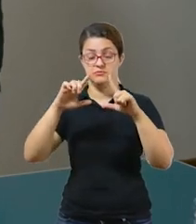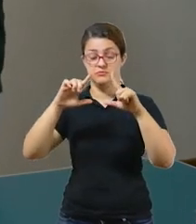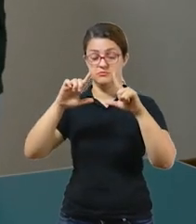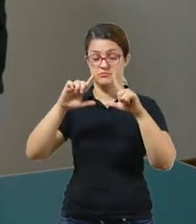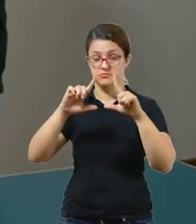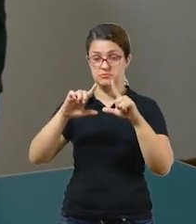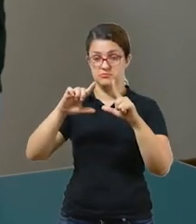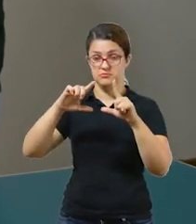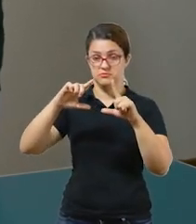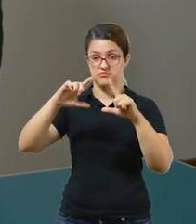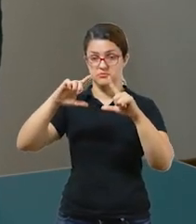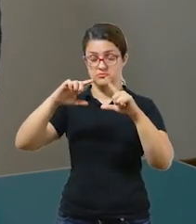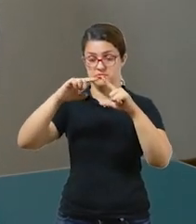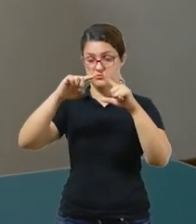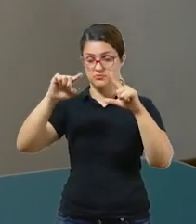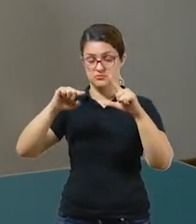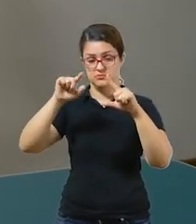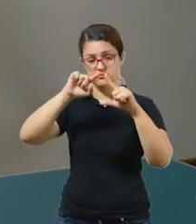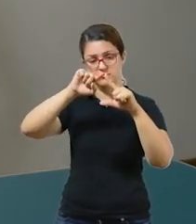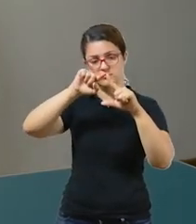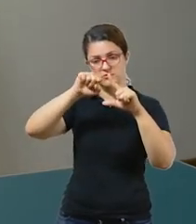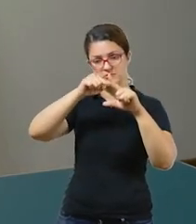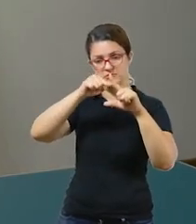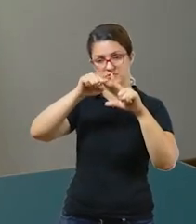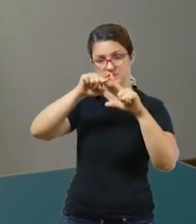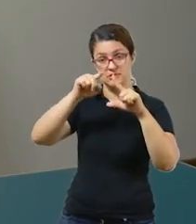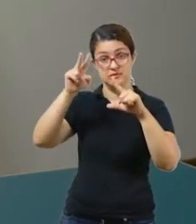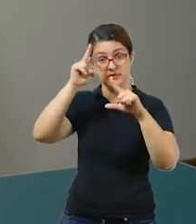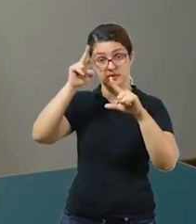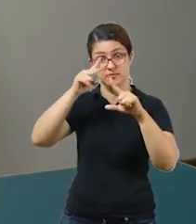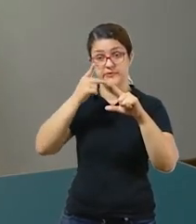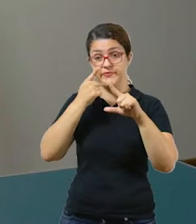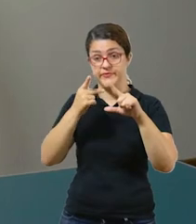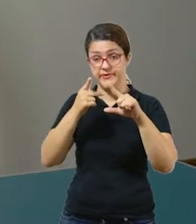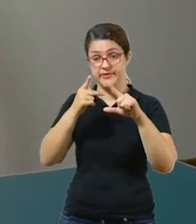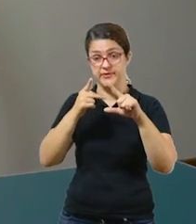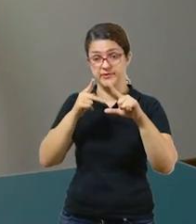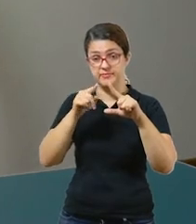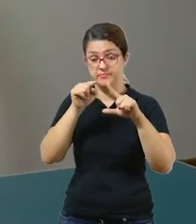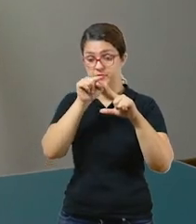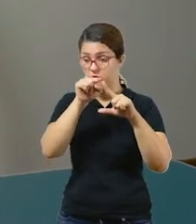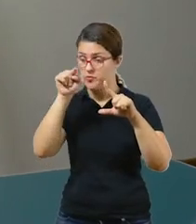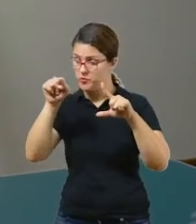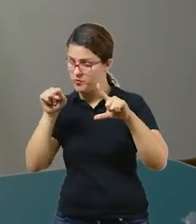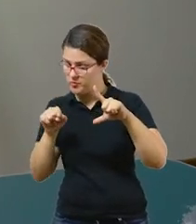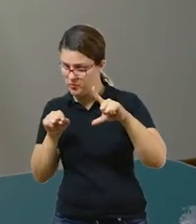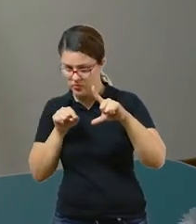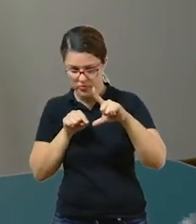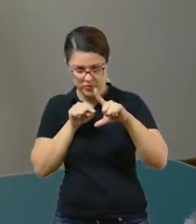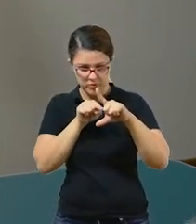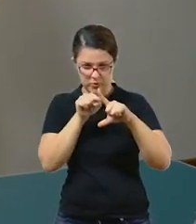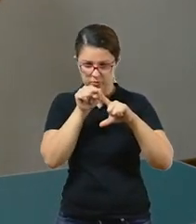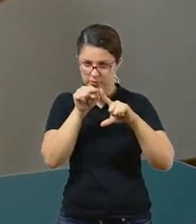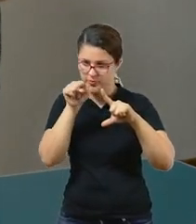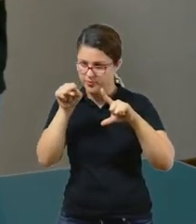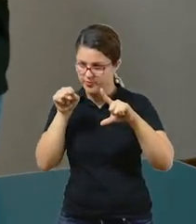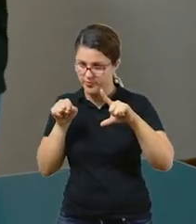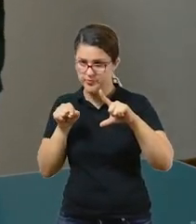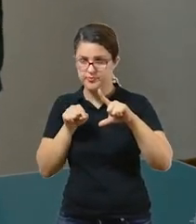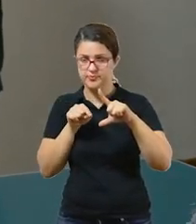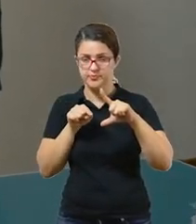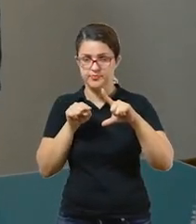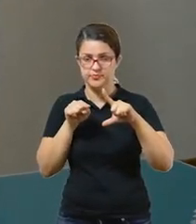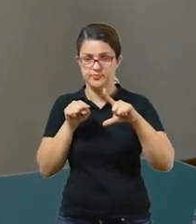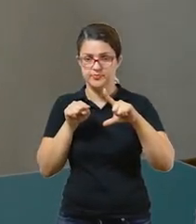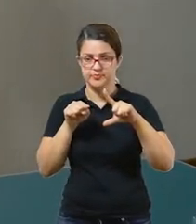segmentos que formam o polígono, pontas. Lembra que eu disse que as pontas, ok? São as que formam os polígonos.